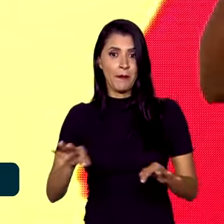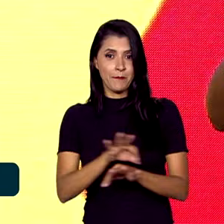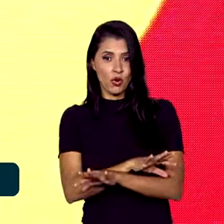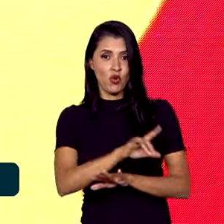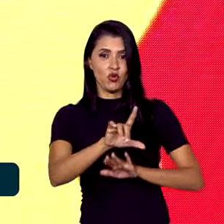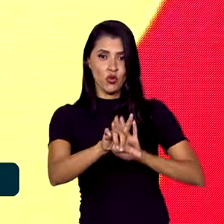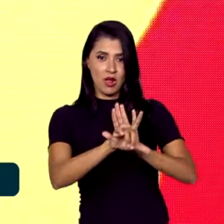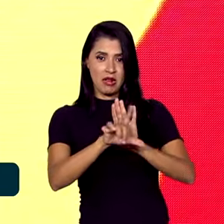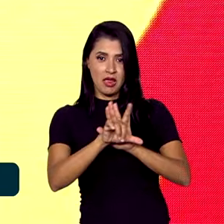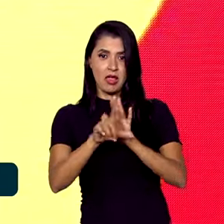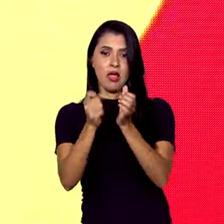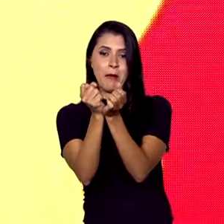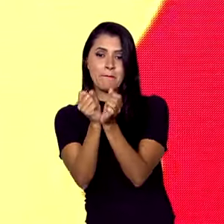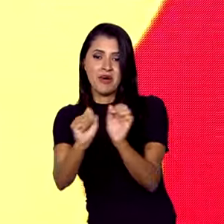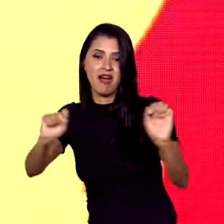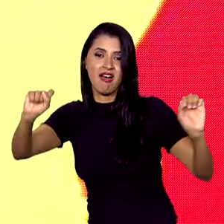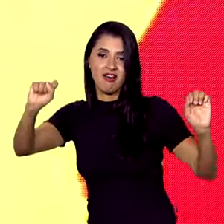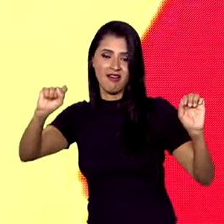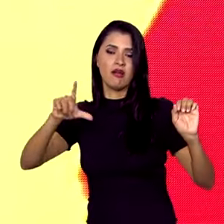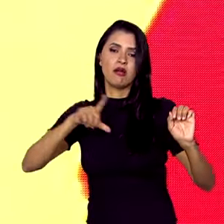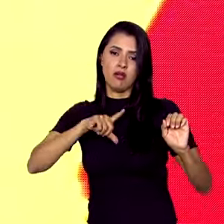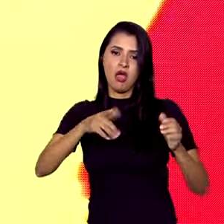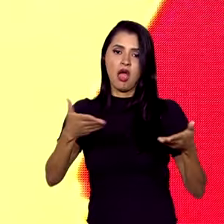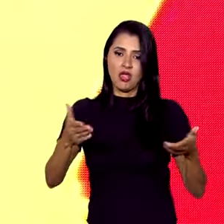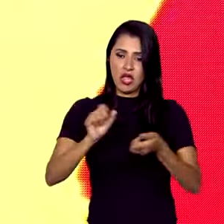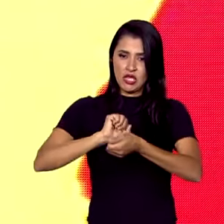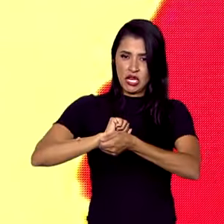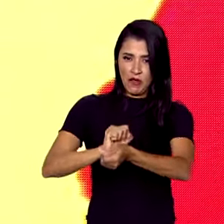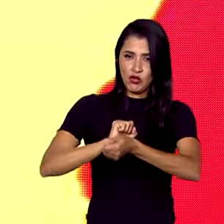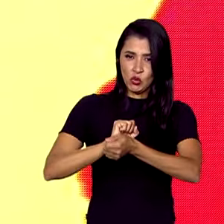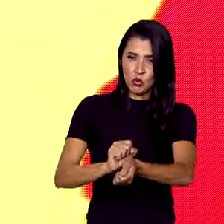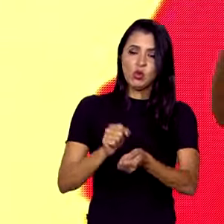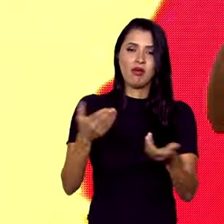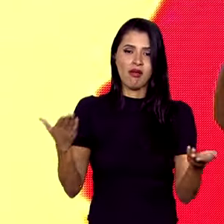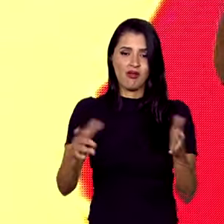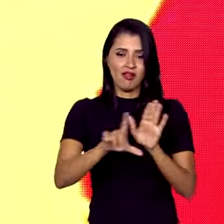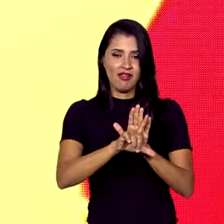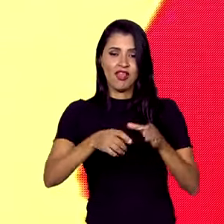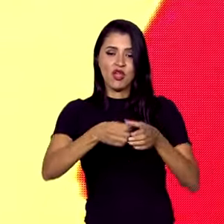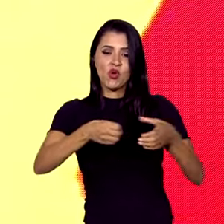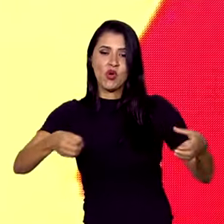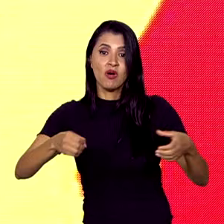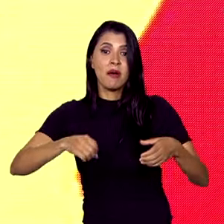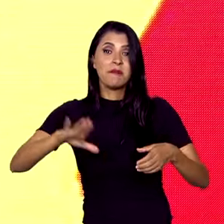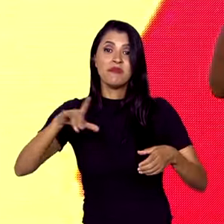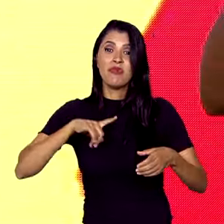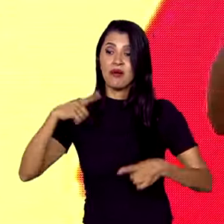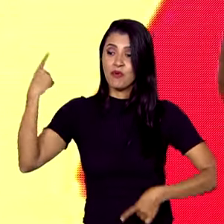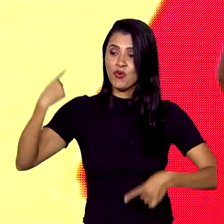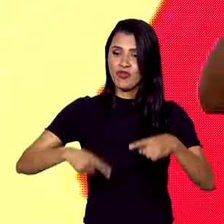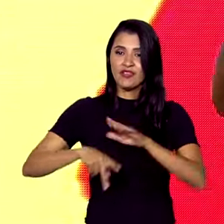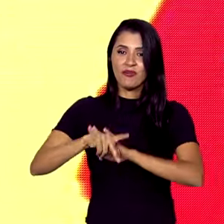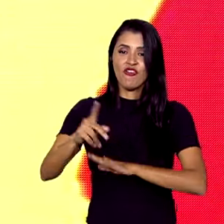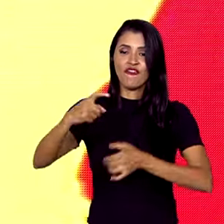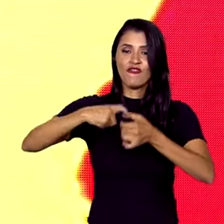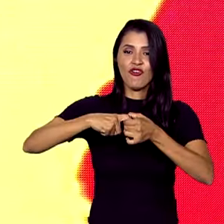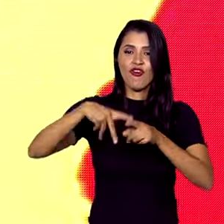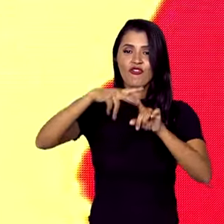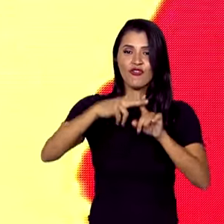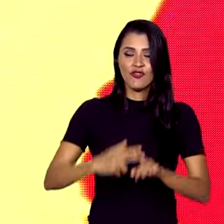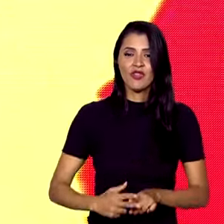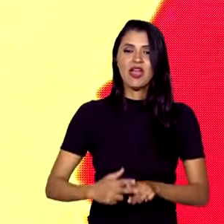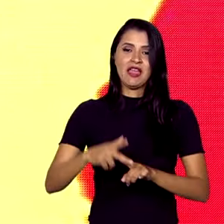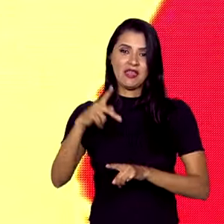abolição da escravatura, a lei de cotas do ensino superior é a maior política de reparação que o Estado brasileiro já